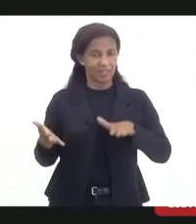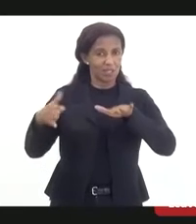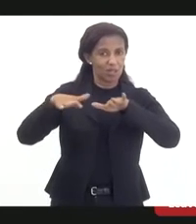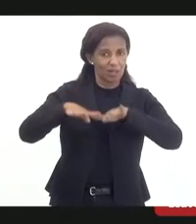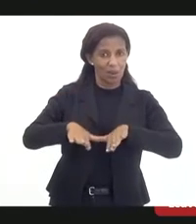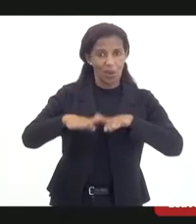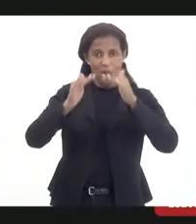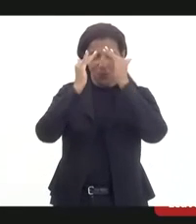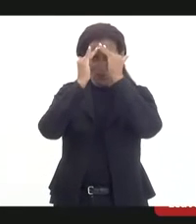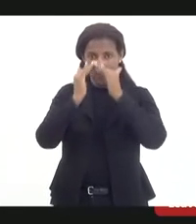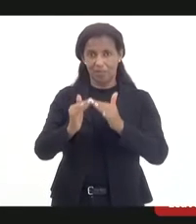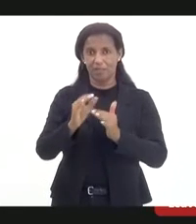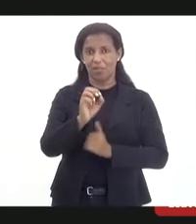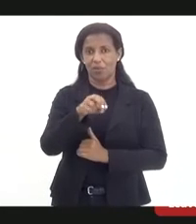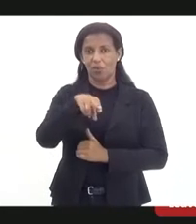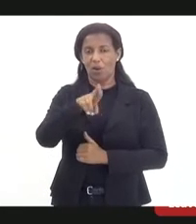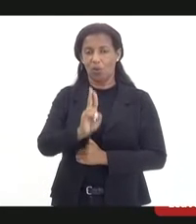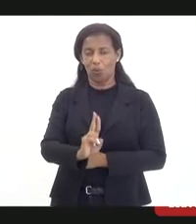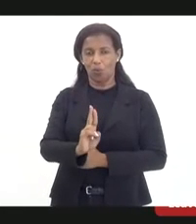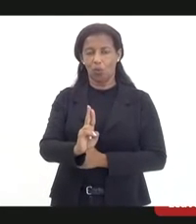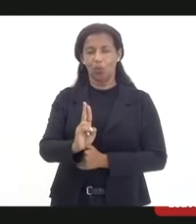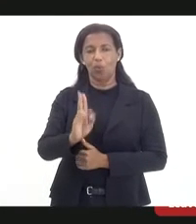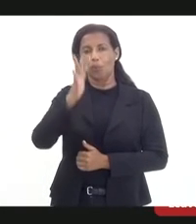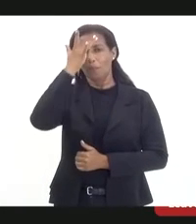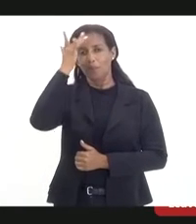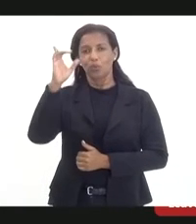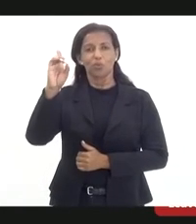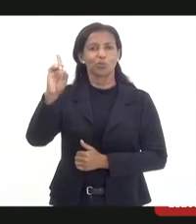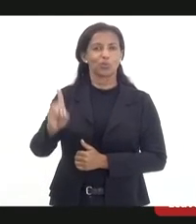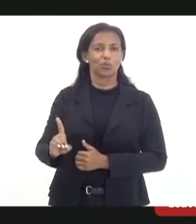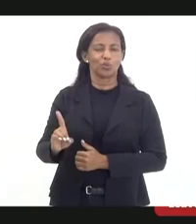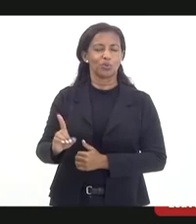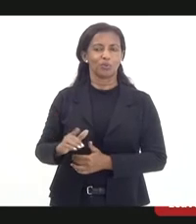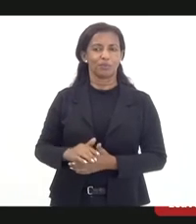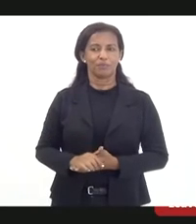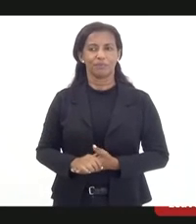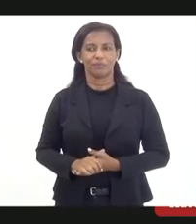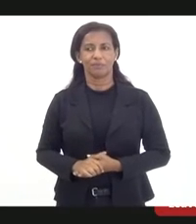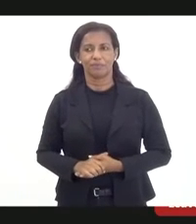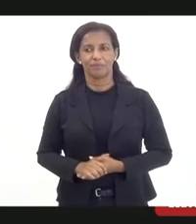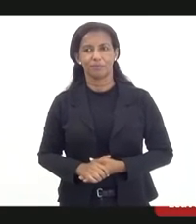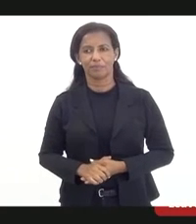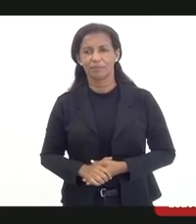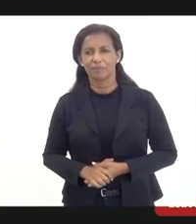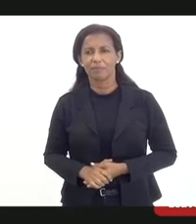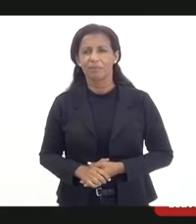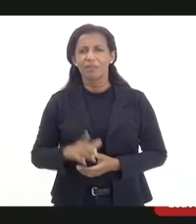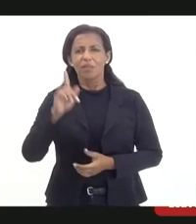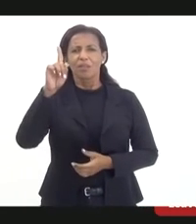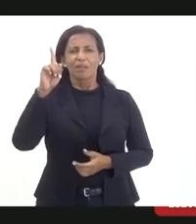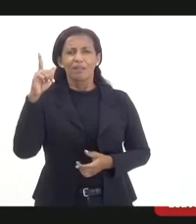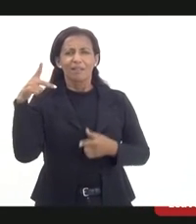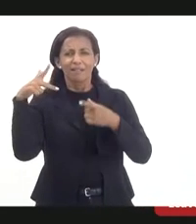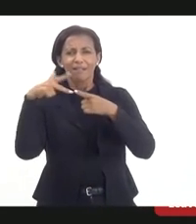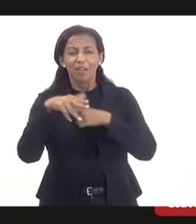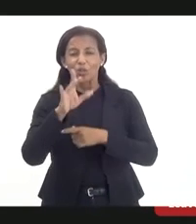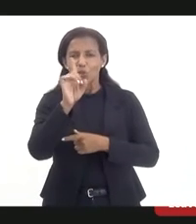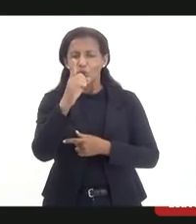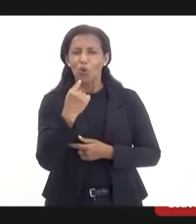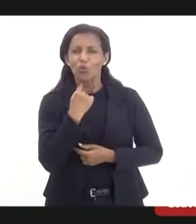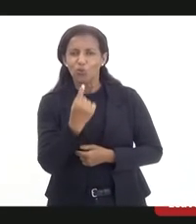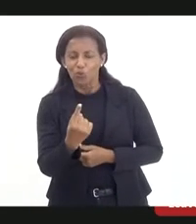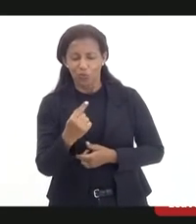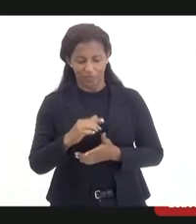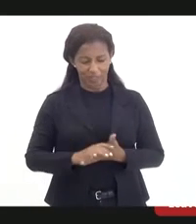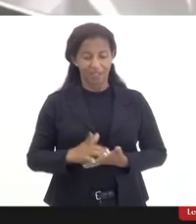Convenção da ONU sobre Direitos da Pessoa com Deficiência que tem status de norma condicional. Pode falar. Não, eu queria te interromper exatamente por causa disso,